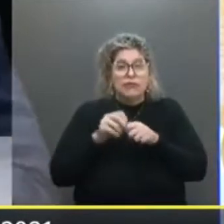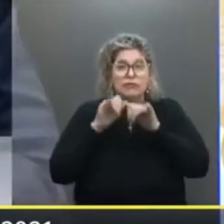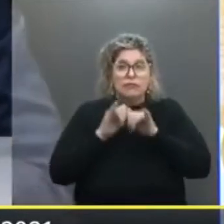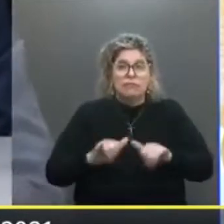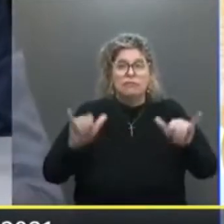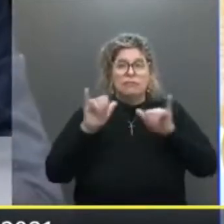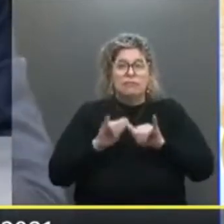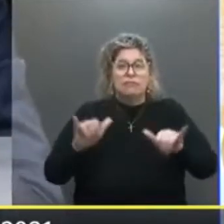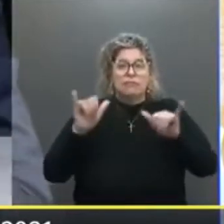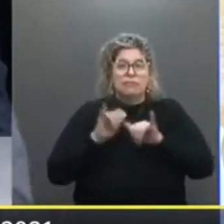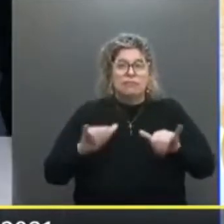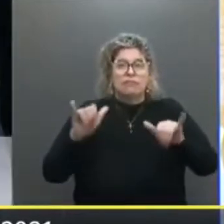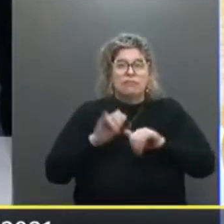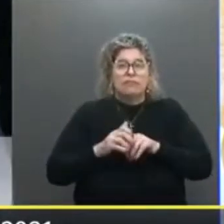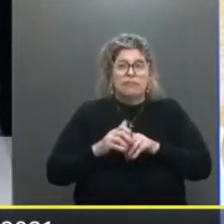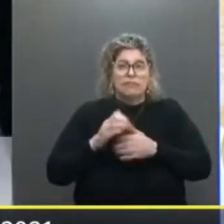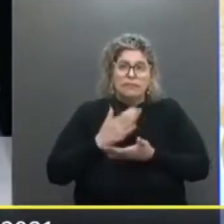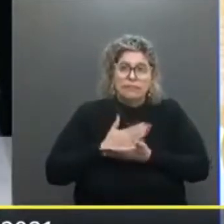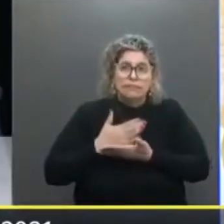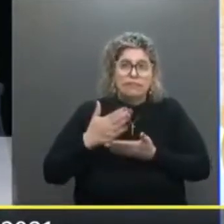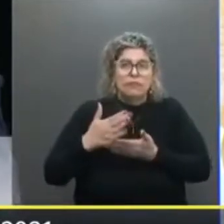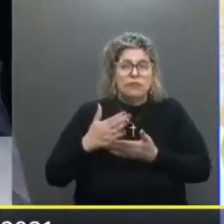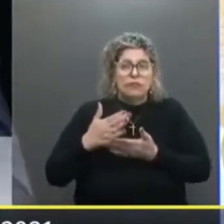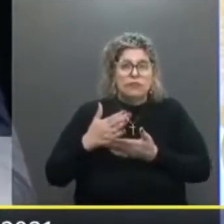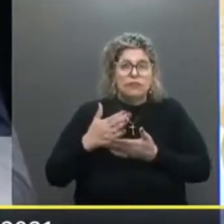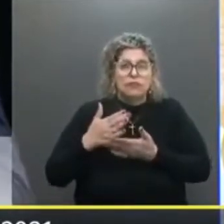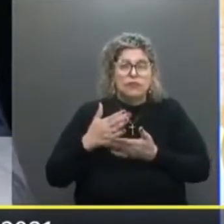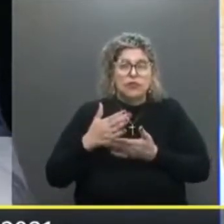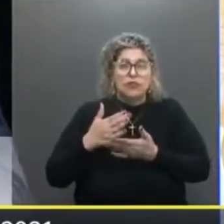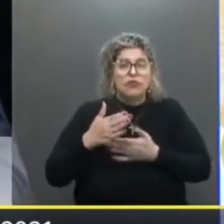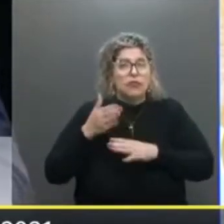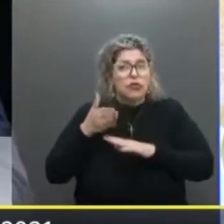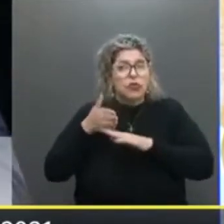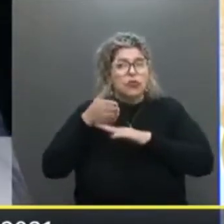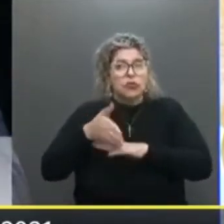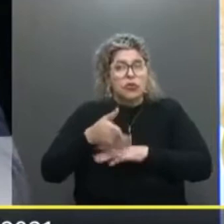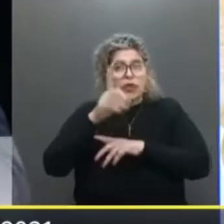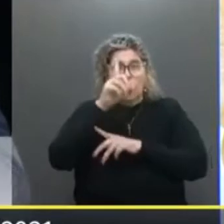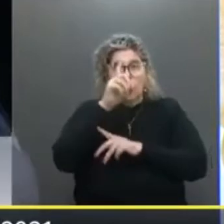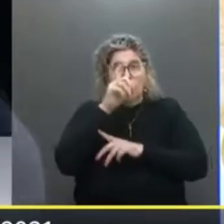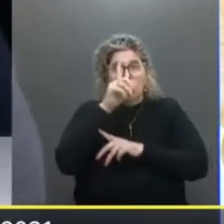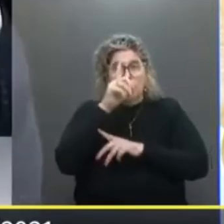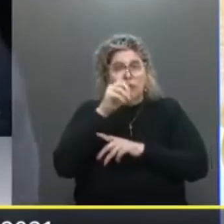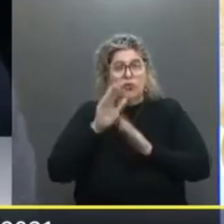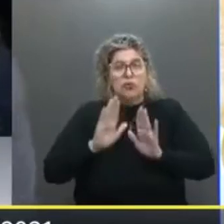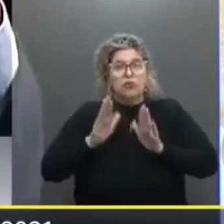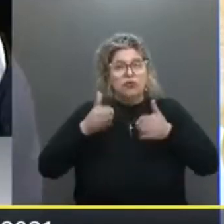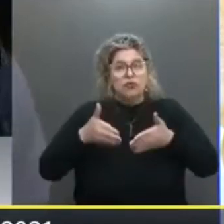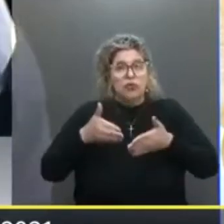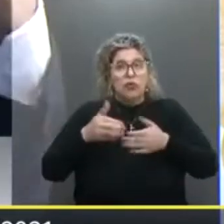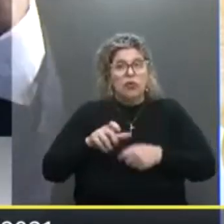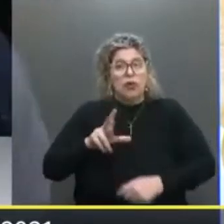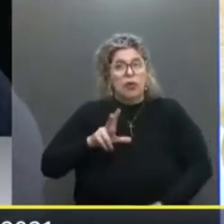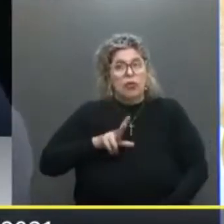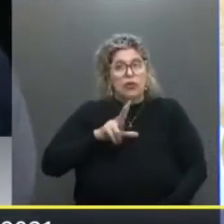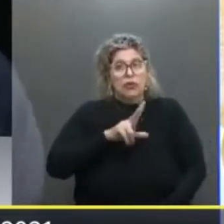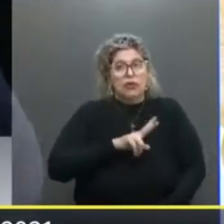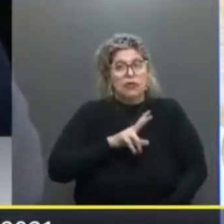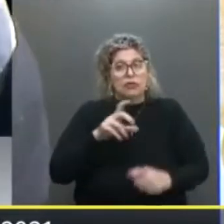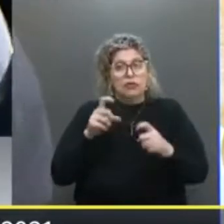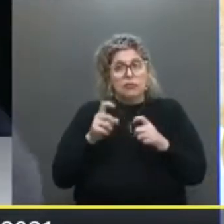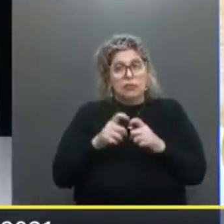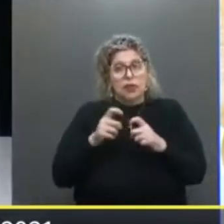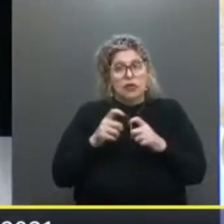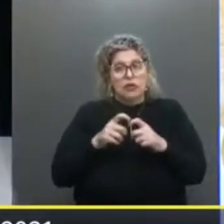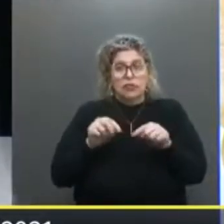campanha Que foi a campanha Muito inicial Nós íamos para a porta Dos hospitais Porque claro O nosso foco Sempre é o paciente O médico